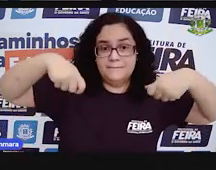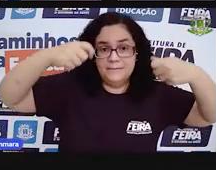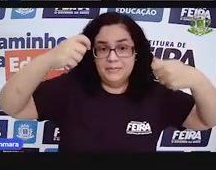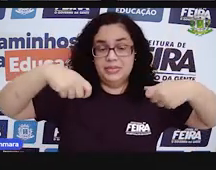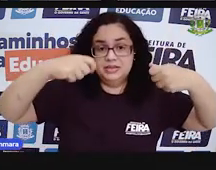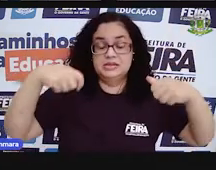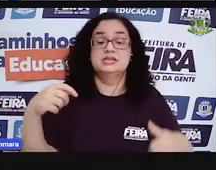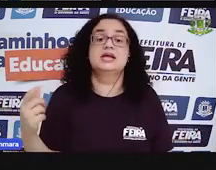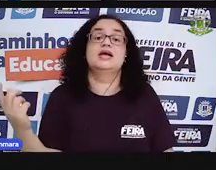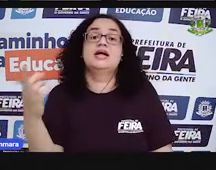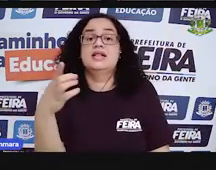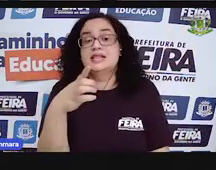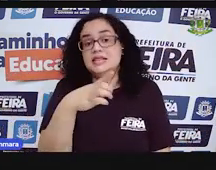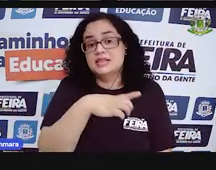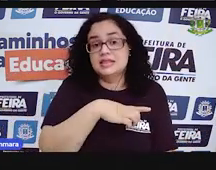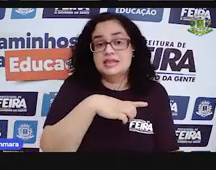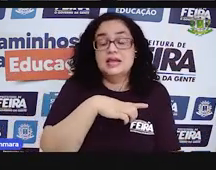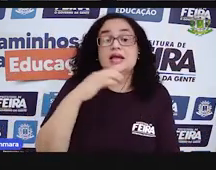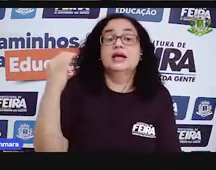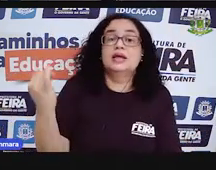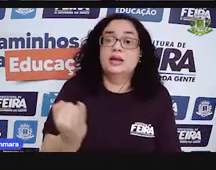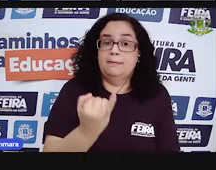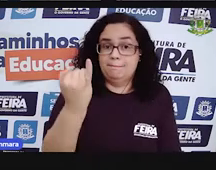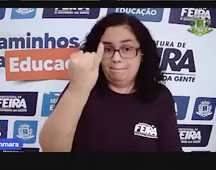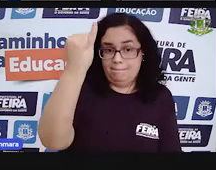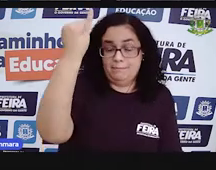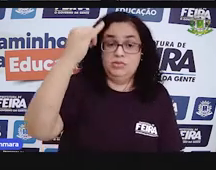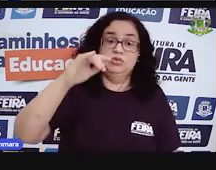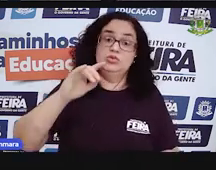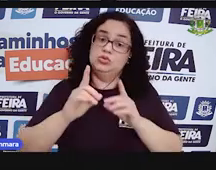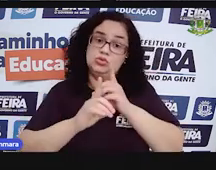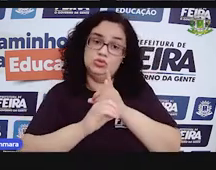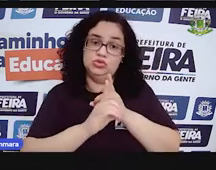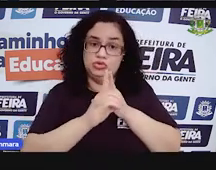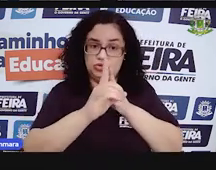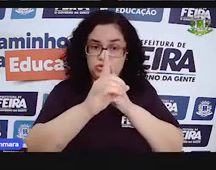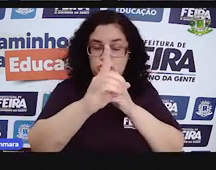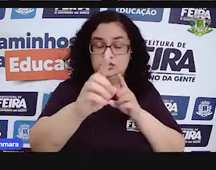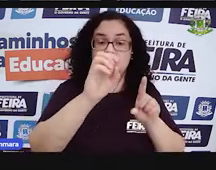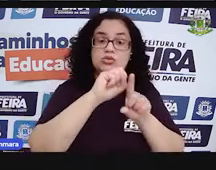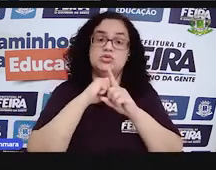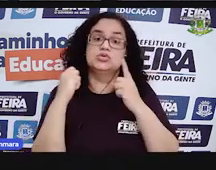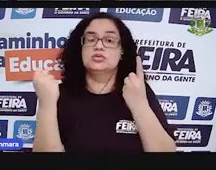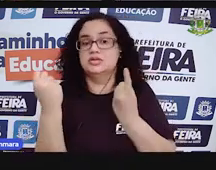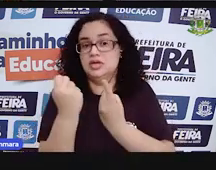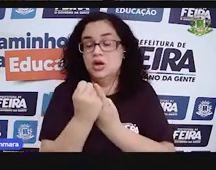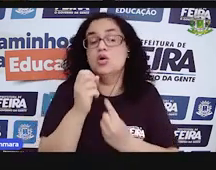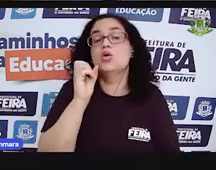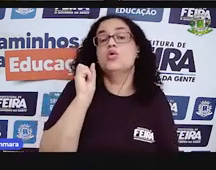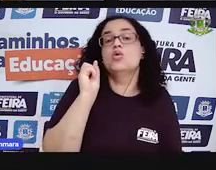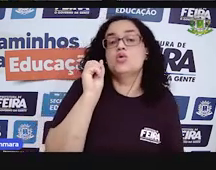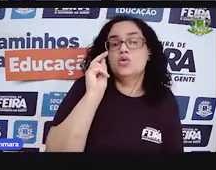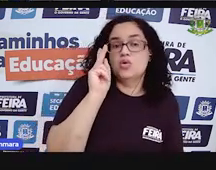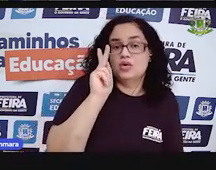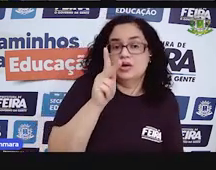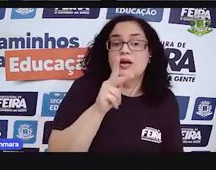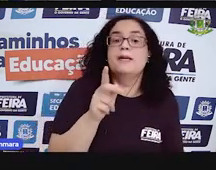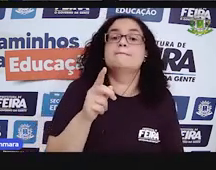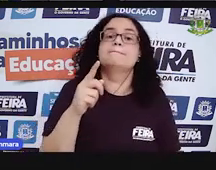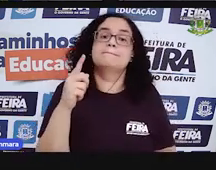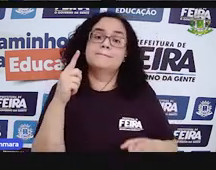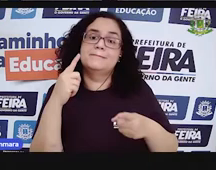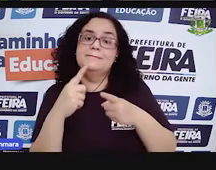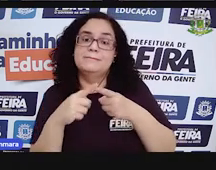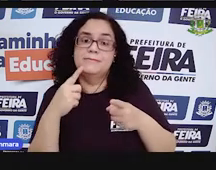né, levar em consideração, e é muito importante, o distanciamento social, tá bom? Só falei isso porque foi